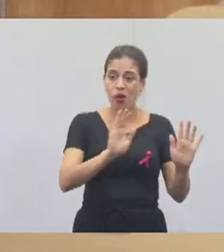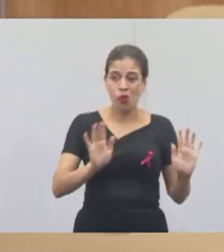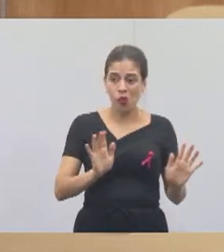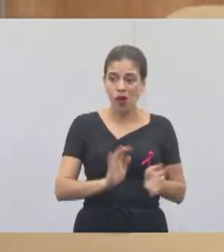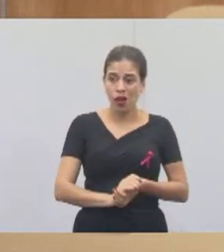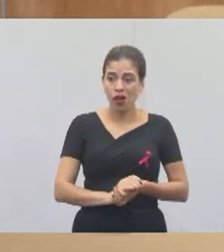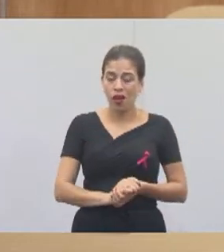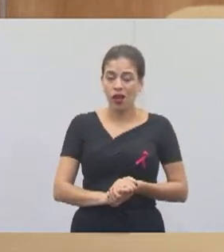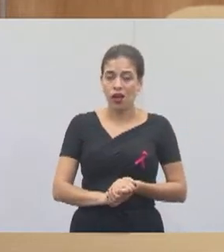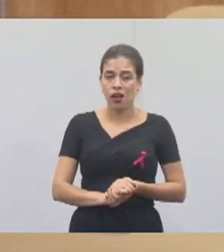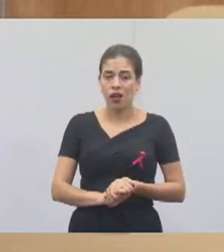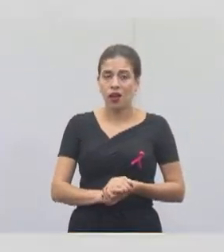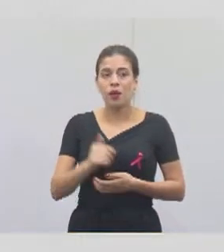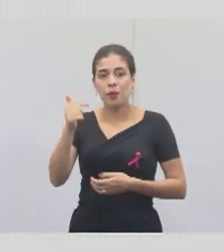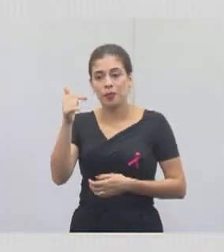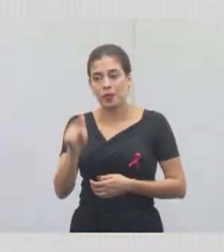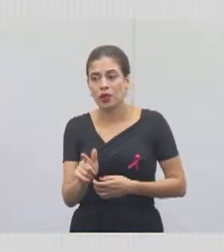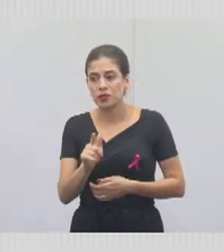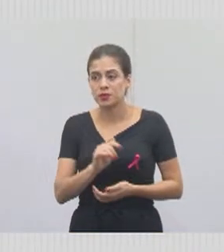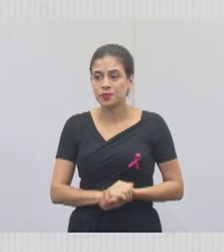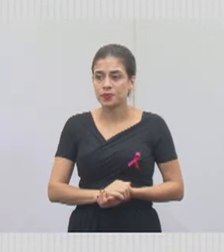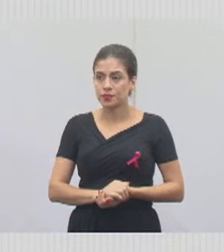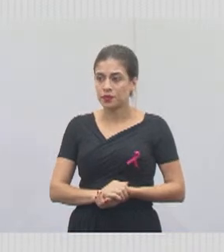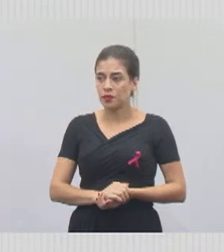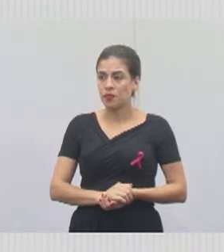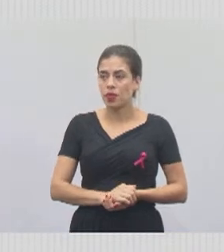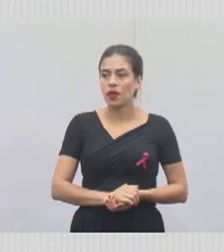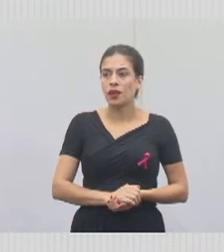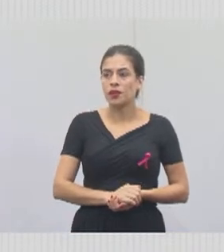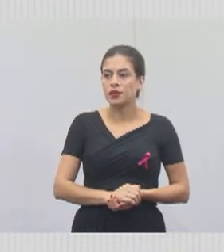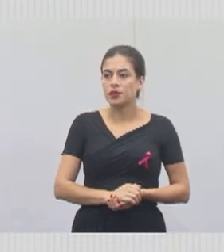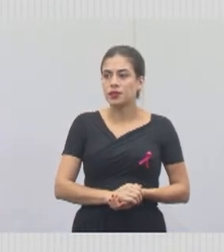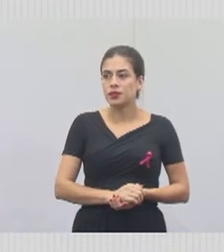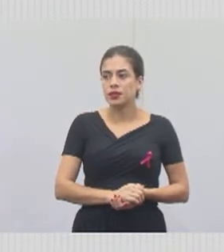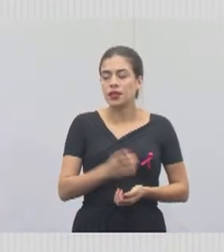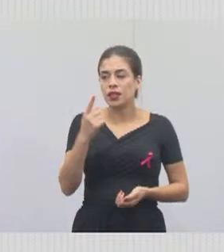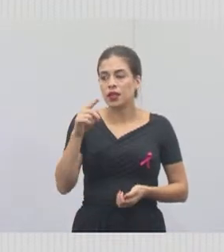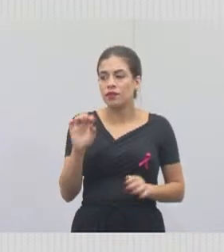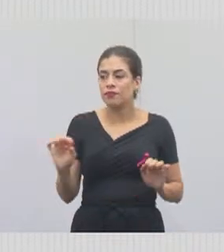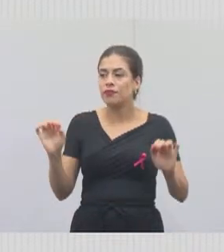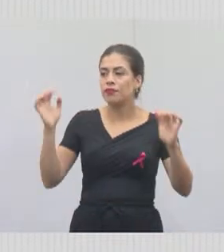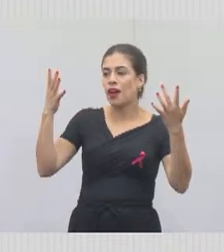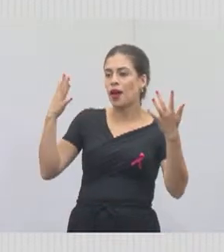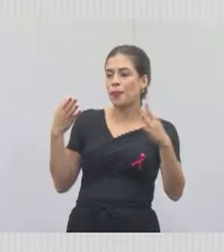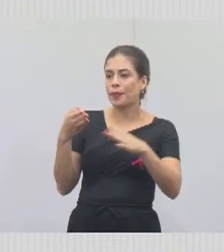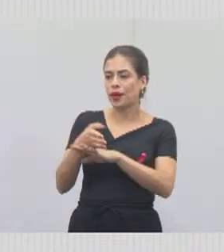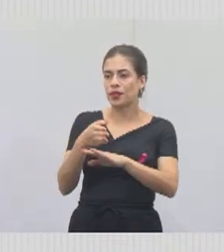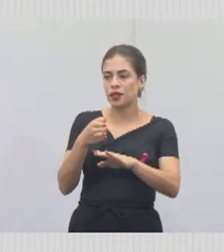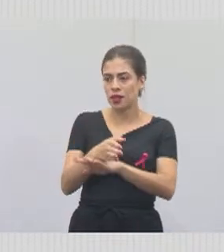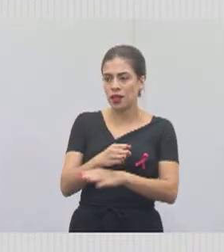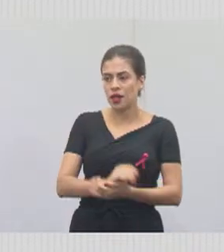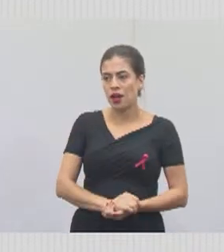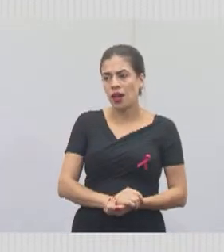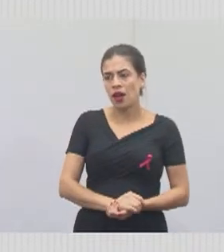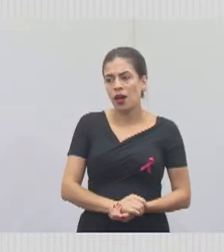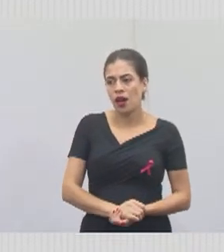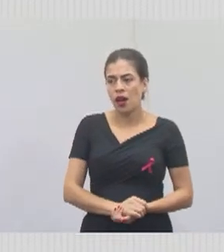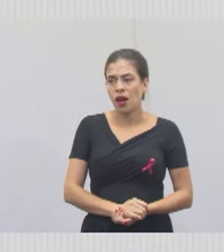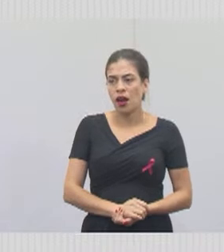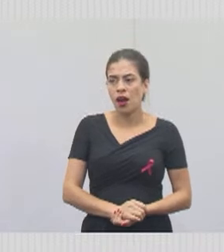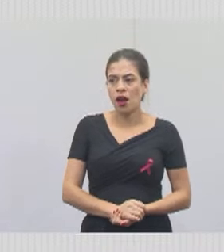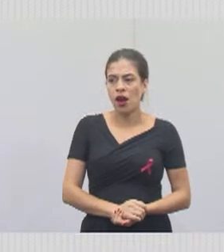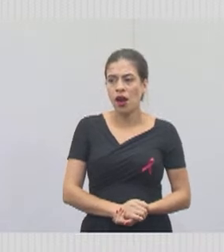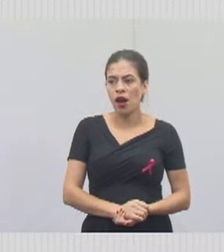Bom, próximo slide. Essas são algumas festividades que eu estive participando. Do lado